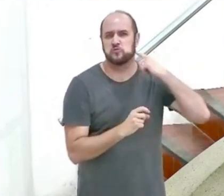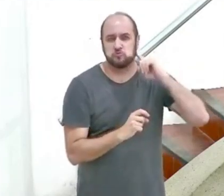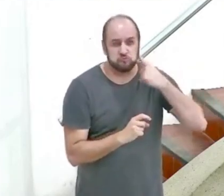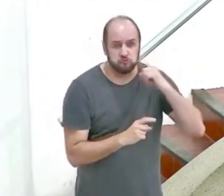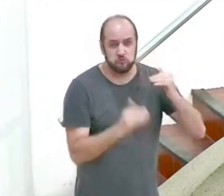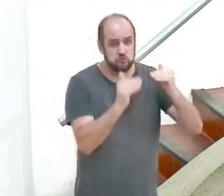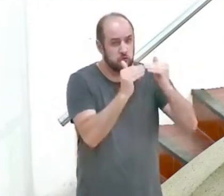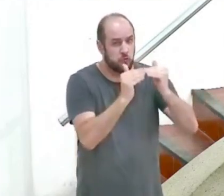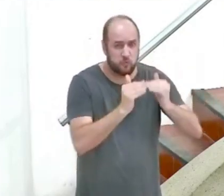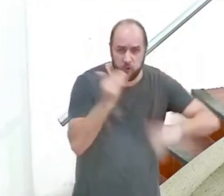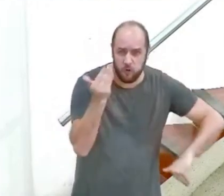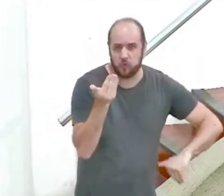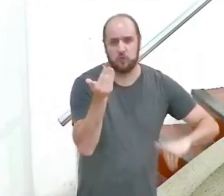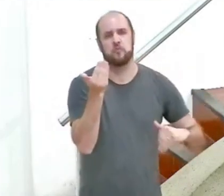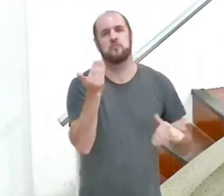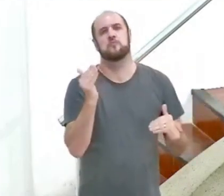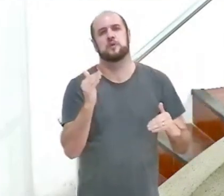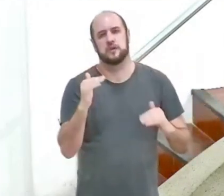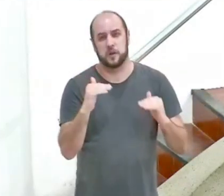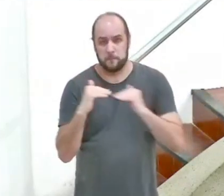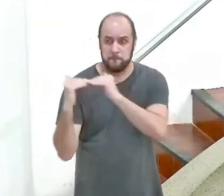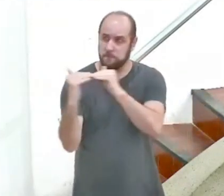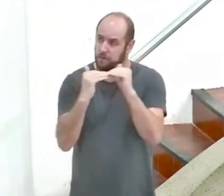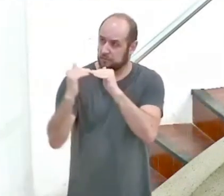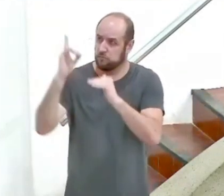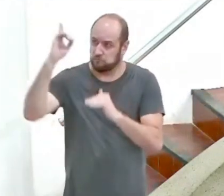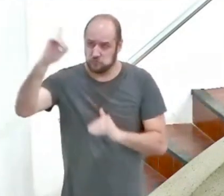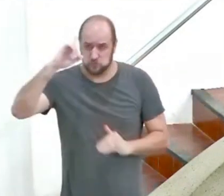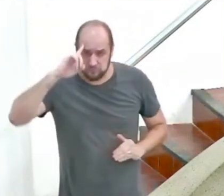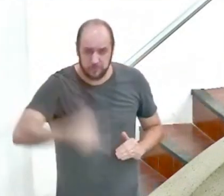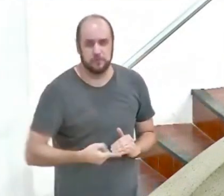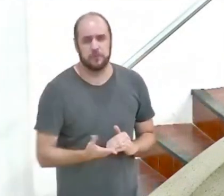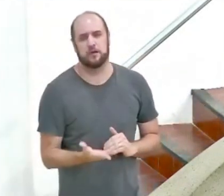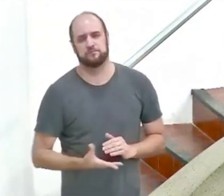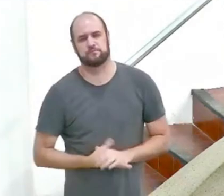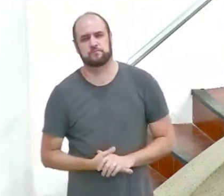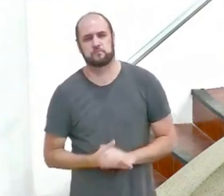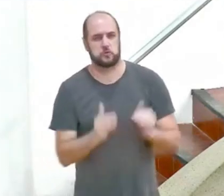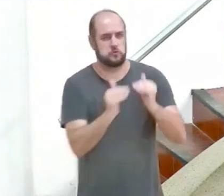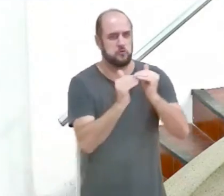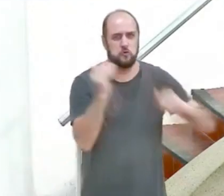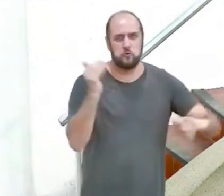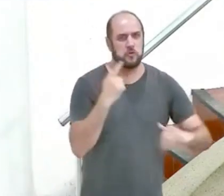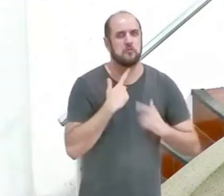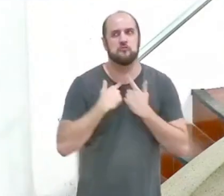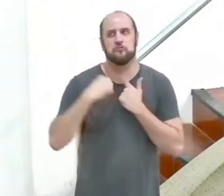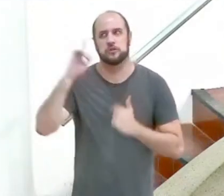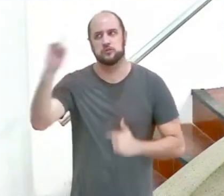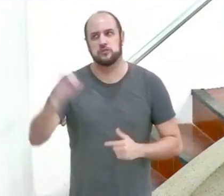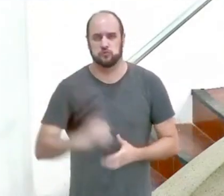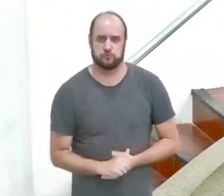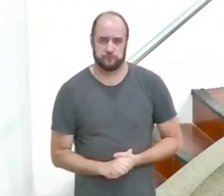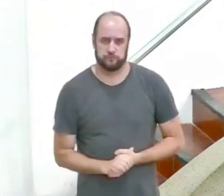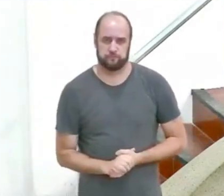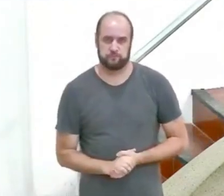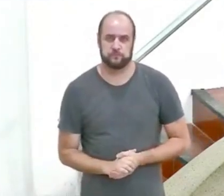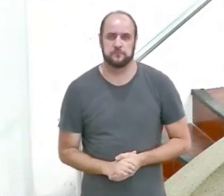que não esteja de acordo com o padrão instituído por Deus, que não esteja de acordo com a vontade de Deus.